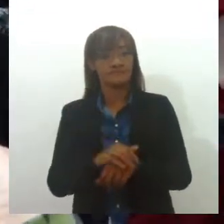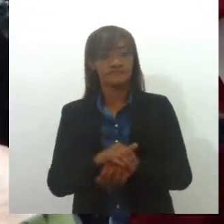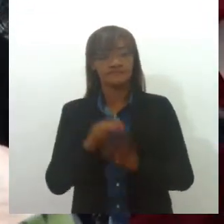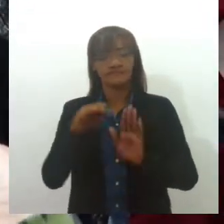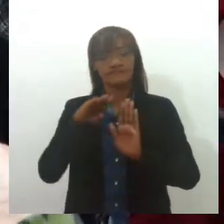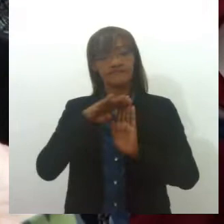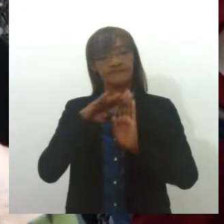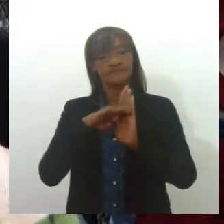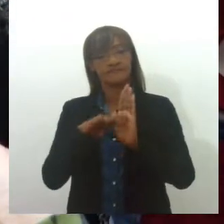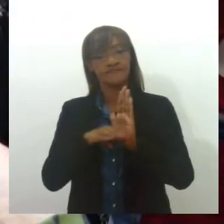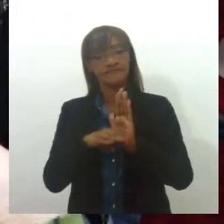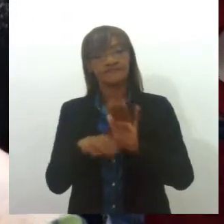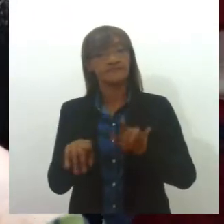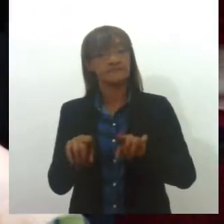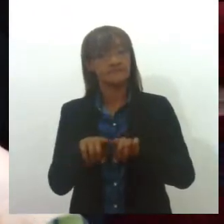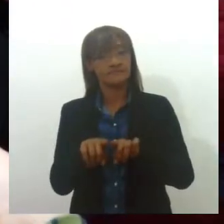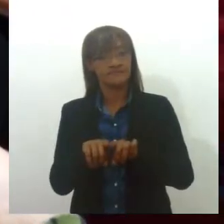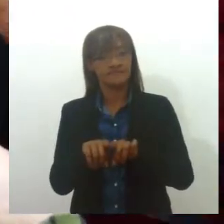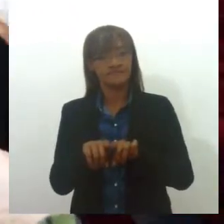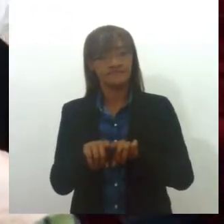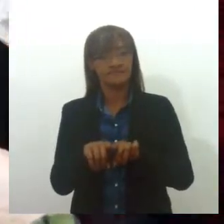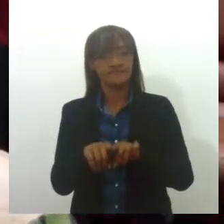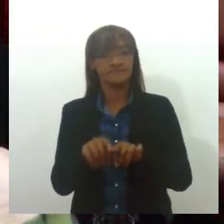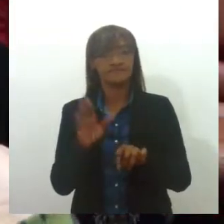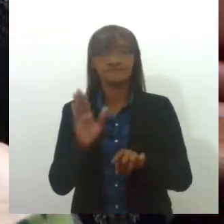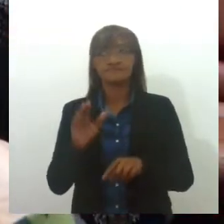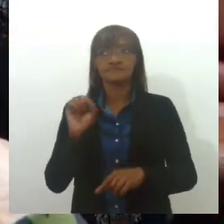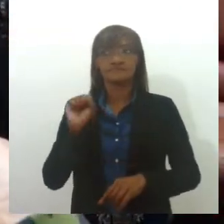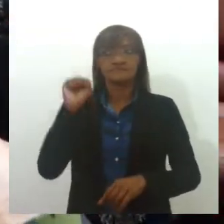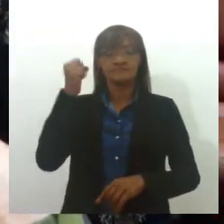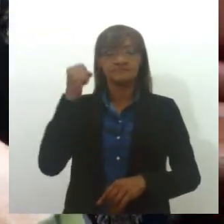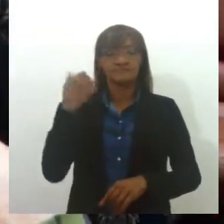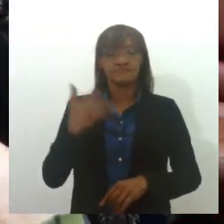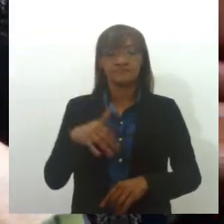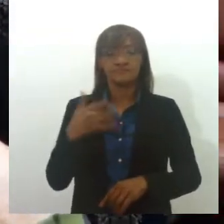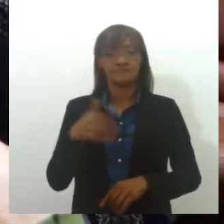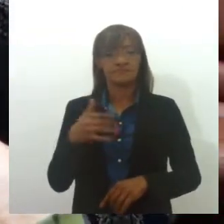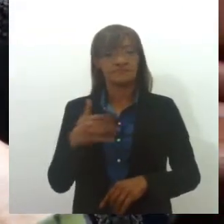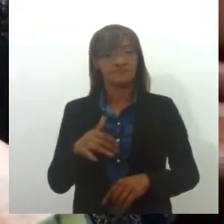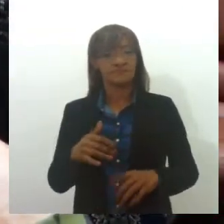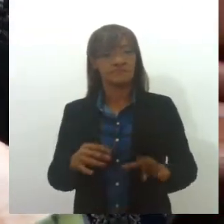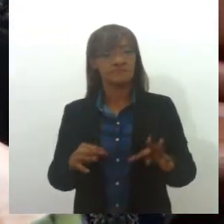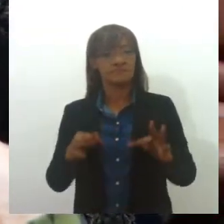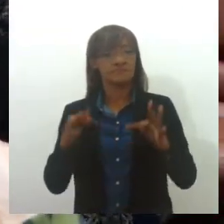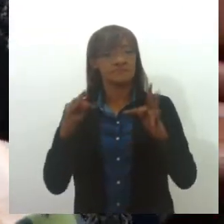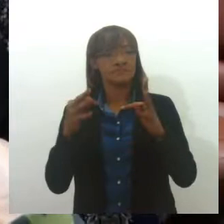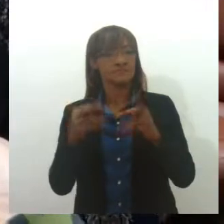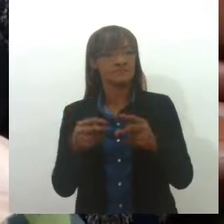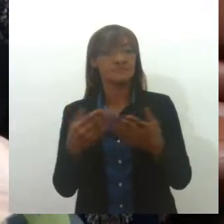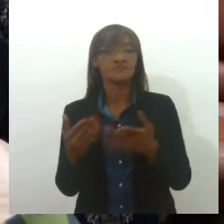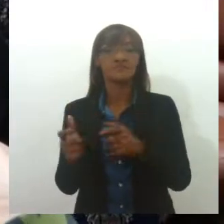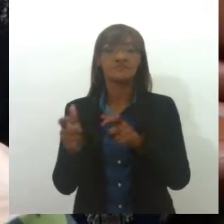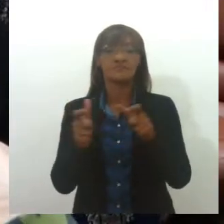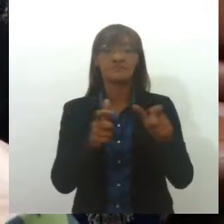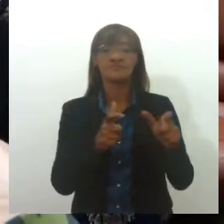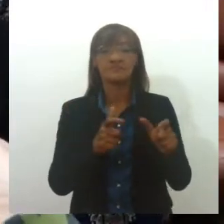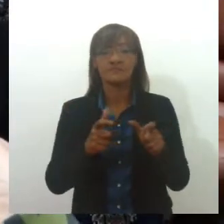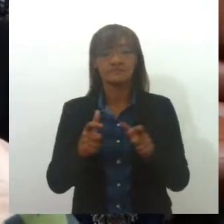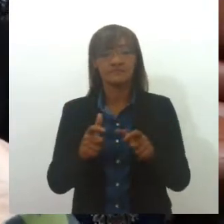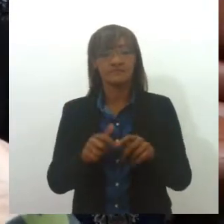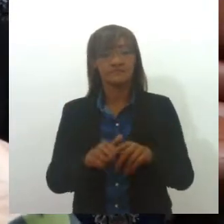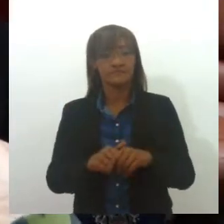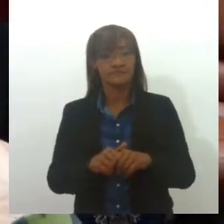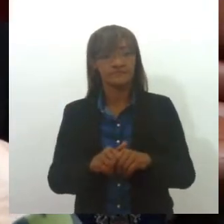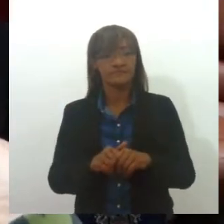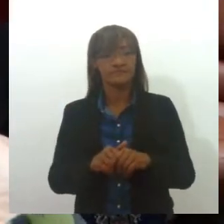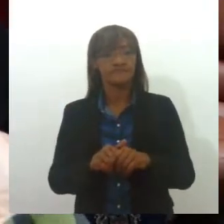para enfrentar esse problema, uma vez que é um problema grave que está presente em todo o território nacional, seja em todo lugar, é